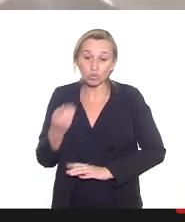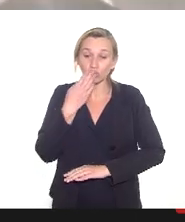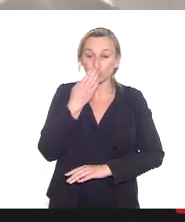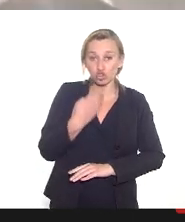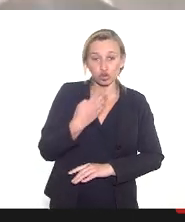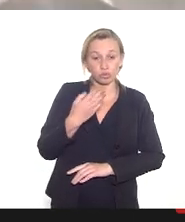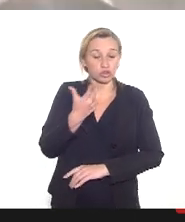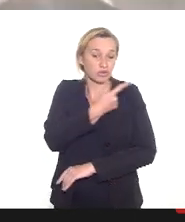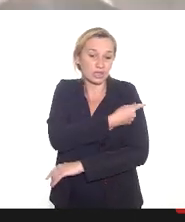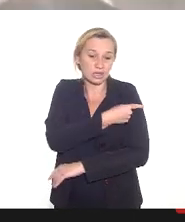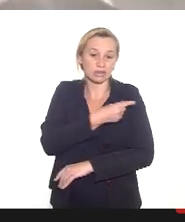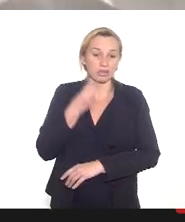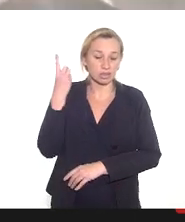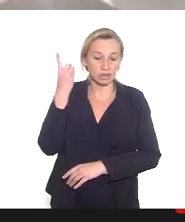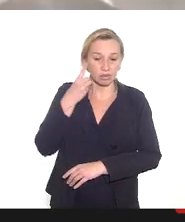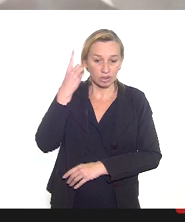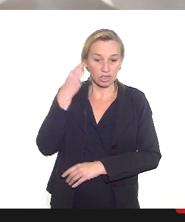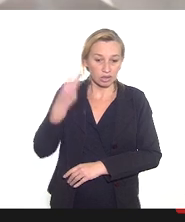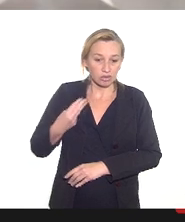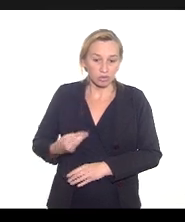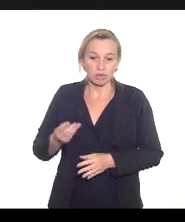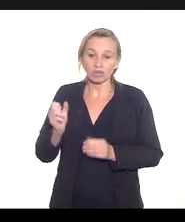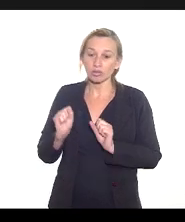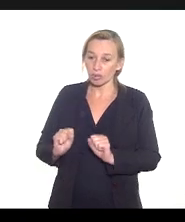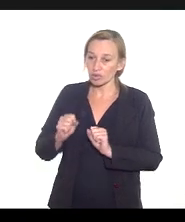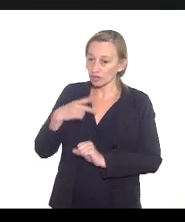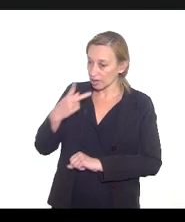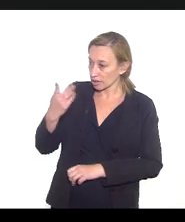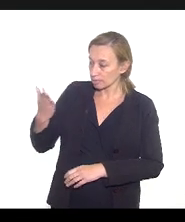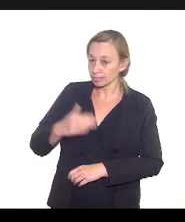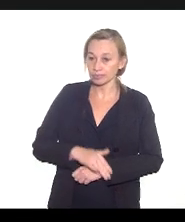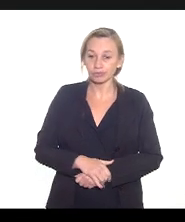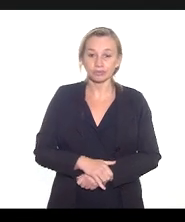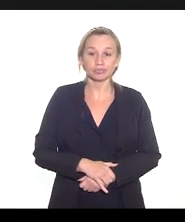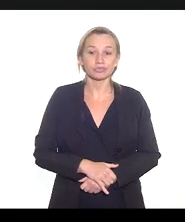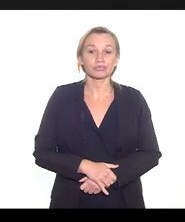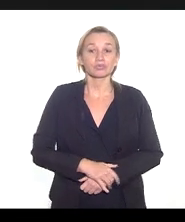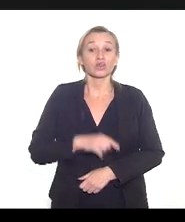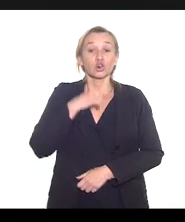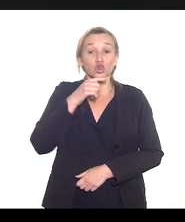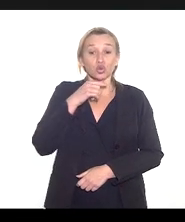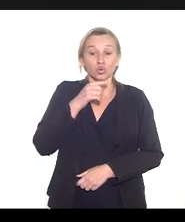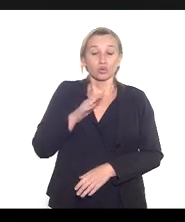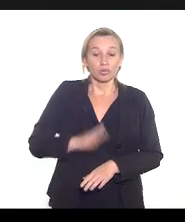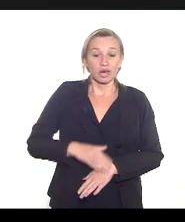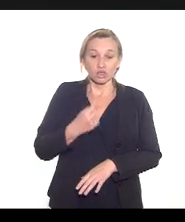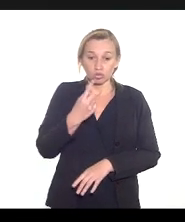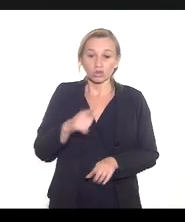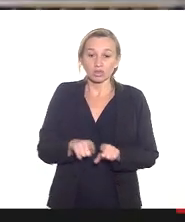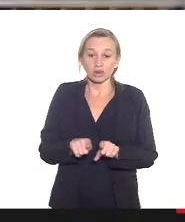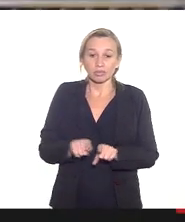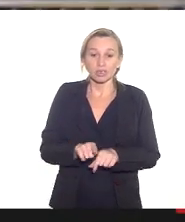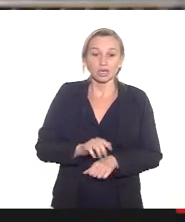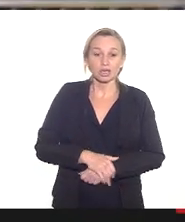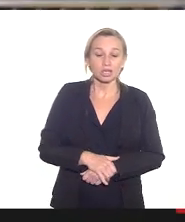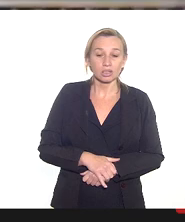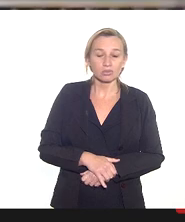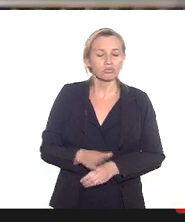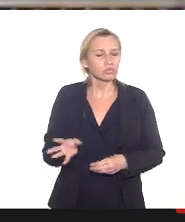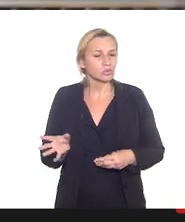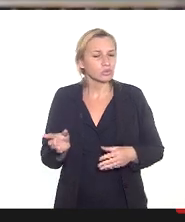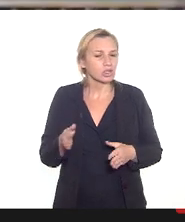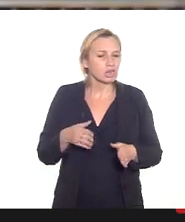vacina deputada Mônica pode completar por favor pois não eu fiquei com essa dúvida e mais uma em